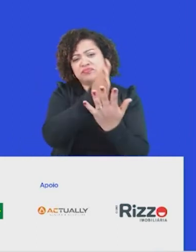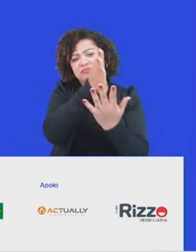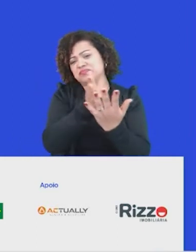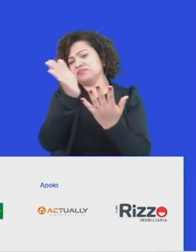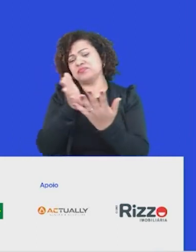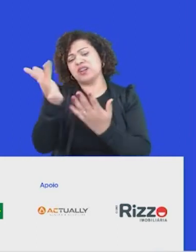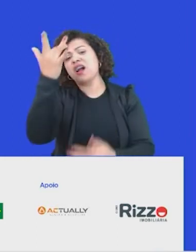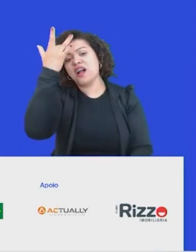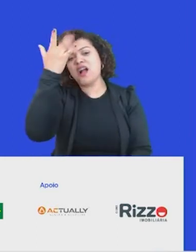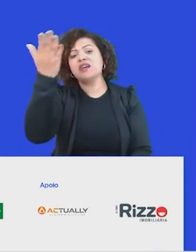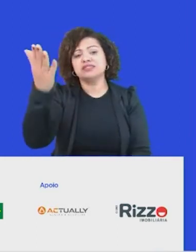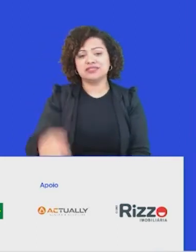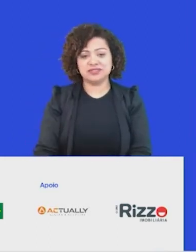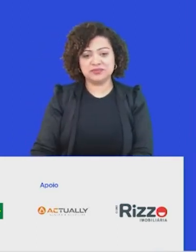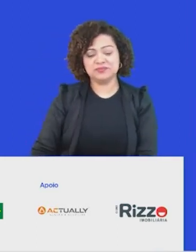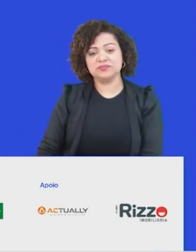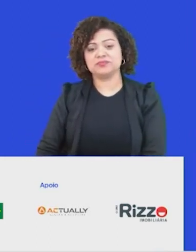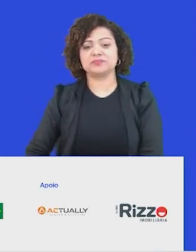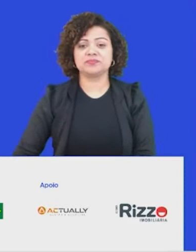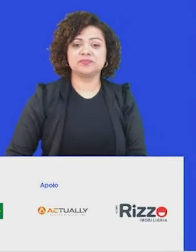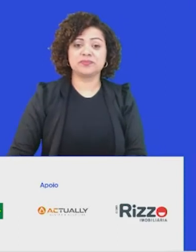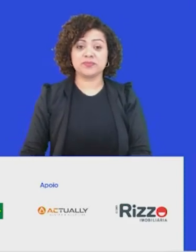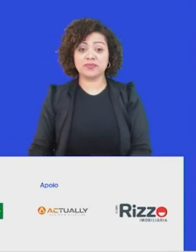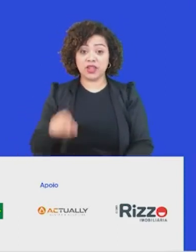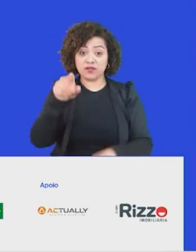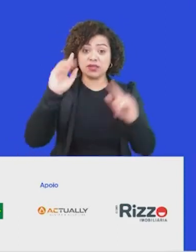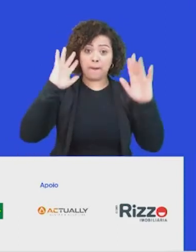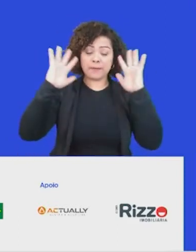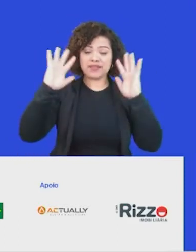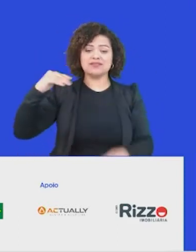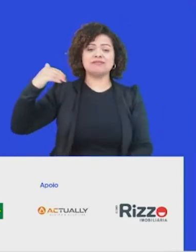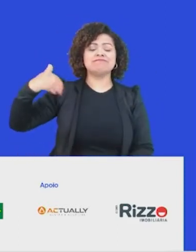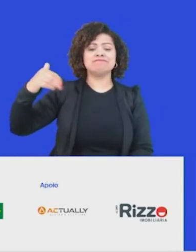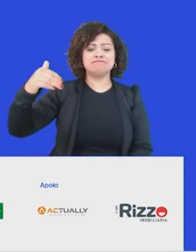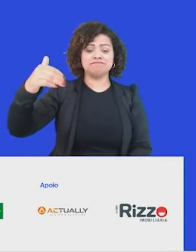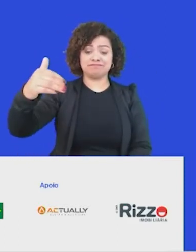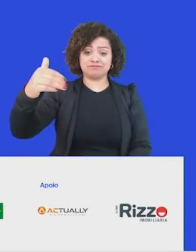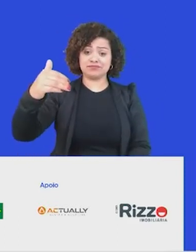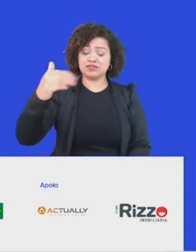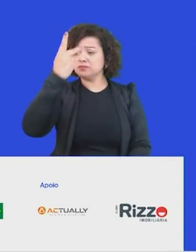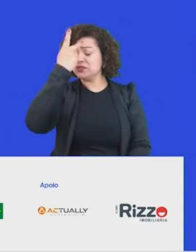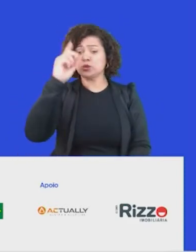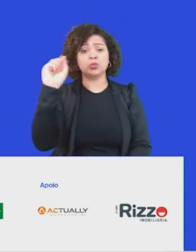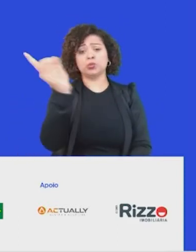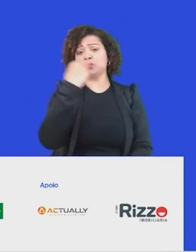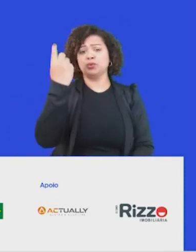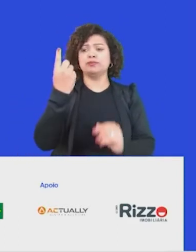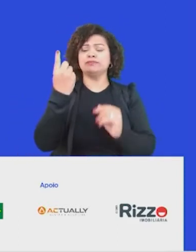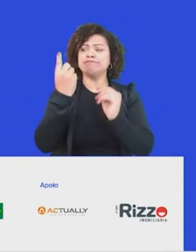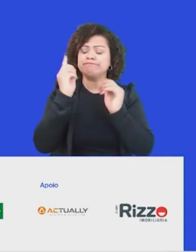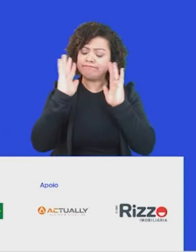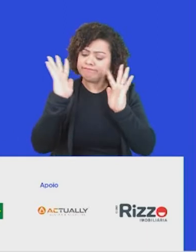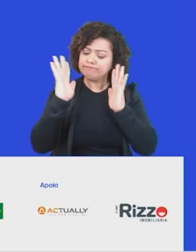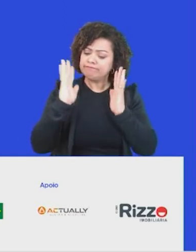E esse questionamento, esse questionamento sobre o amanhã, talvez tenha sido a pergunta mais viva ao longo da história da humanidade.